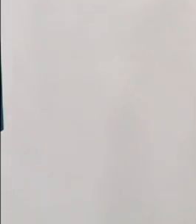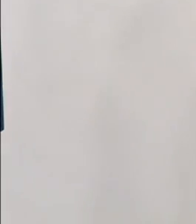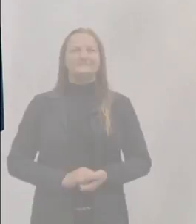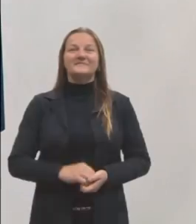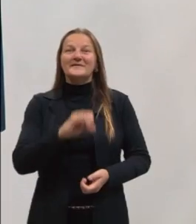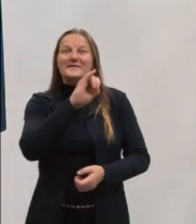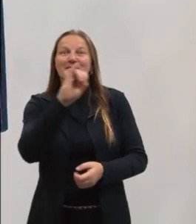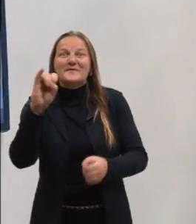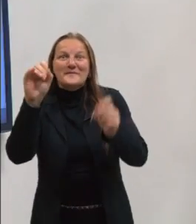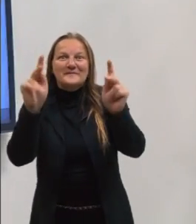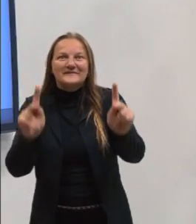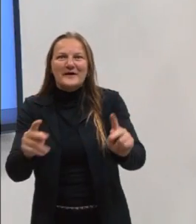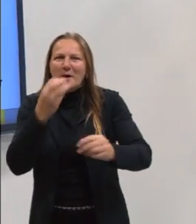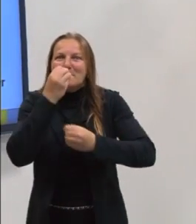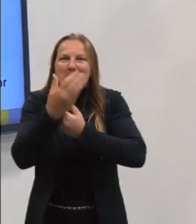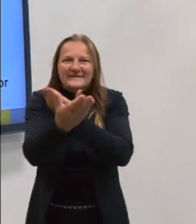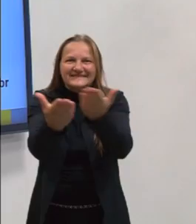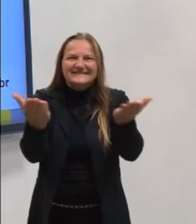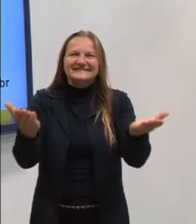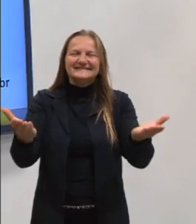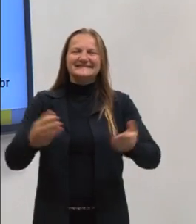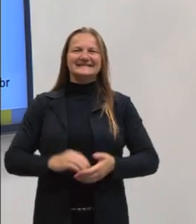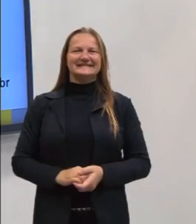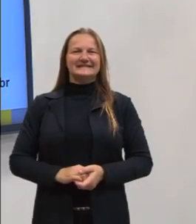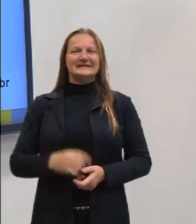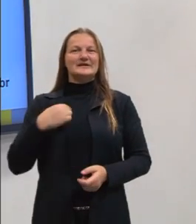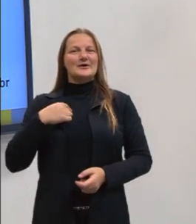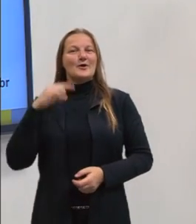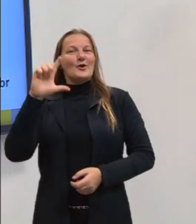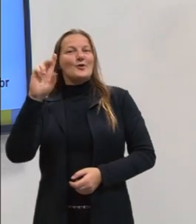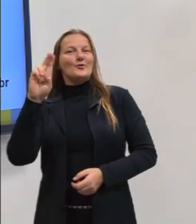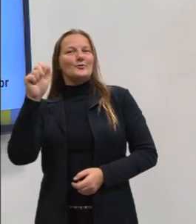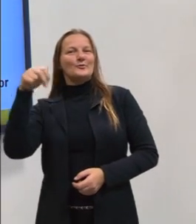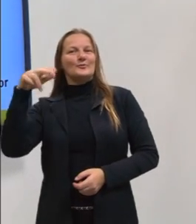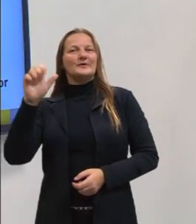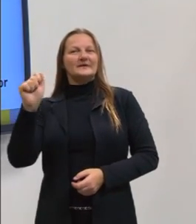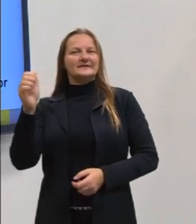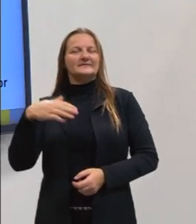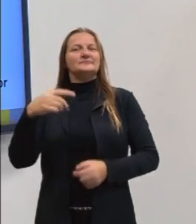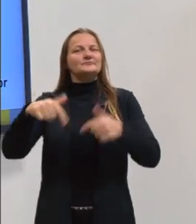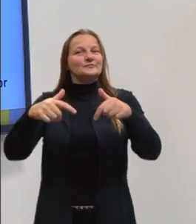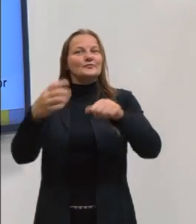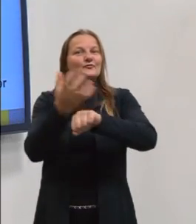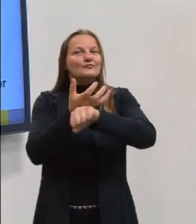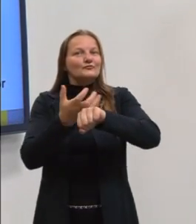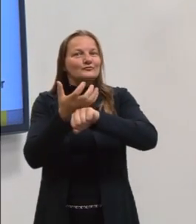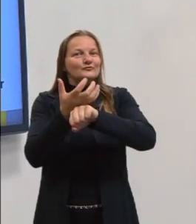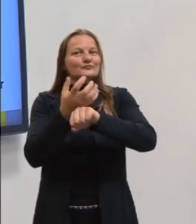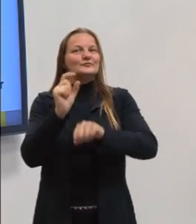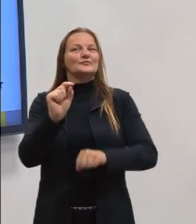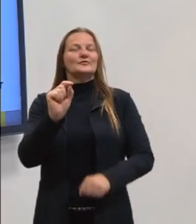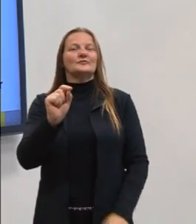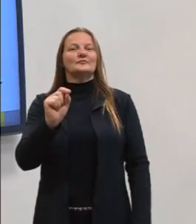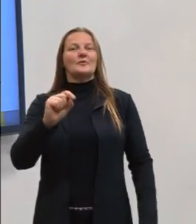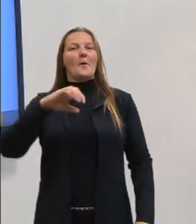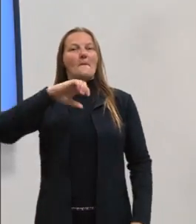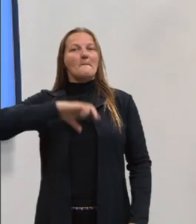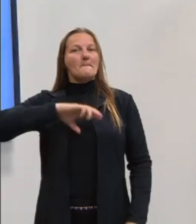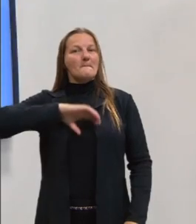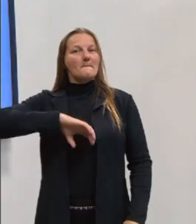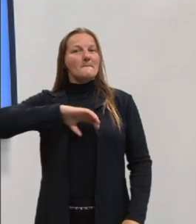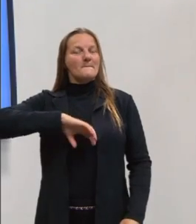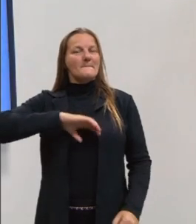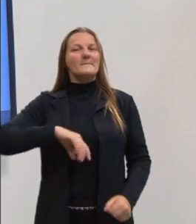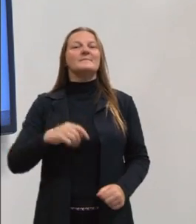E aí, pessoal, tudo bem com vocês? Eu sou a Luana Miller, trabalho com vocês o componente curricular de língua portuguesa.